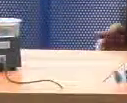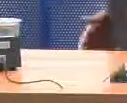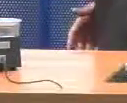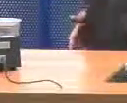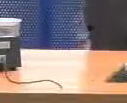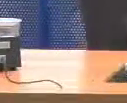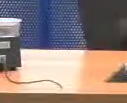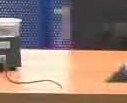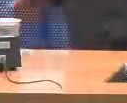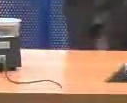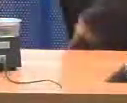É difícil? Não.